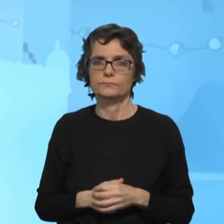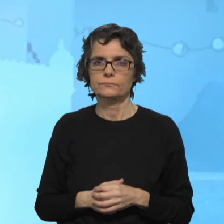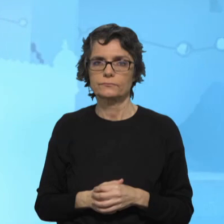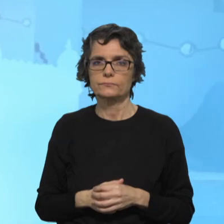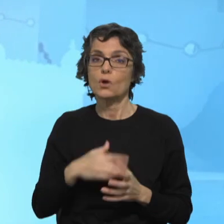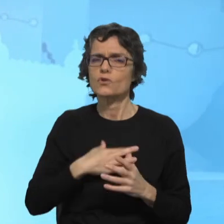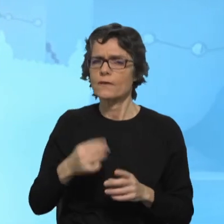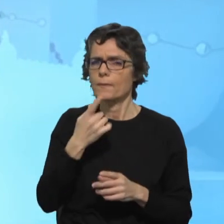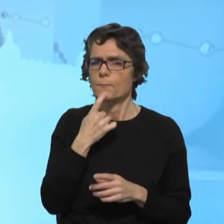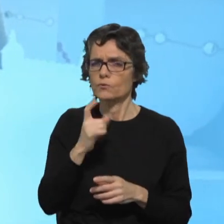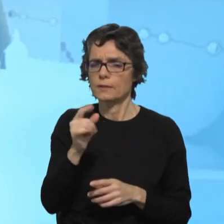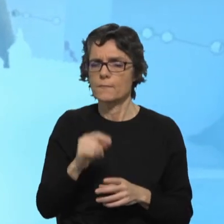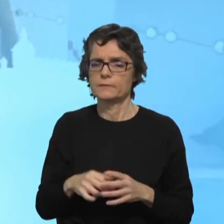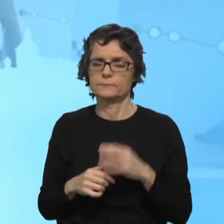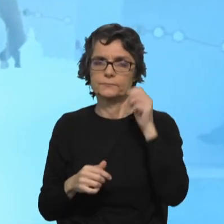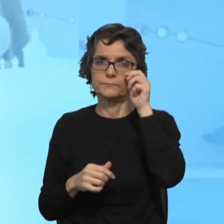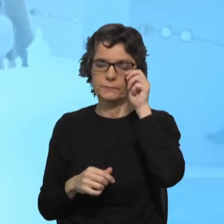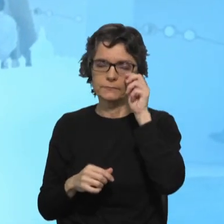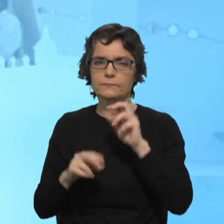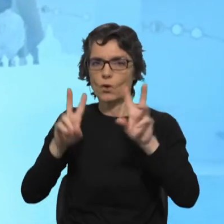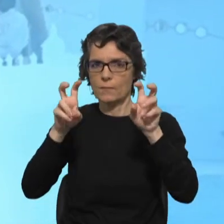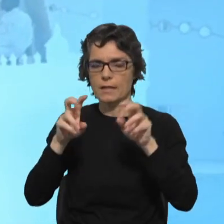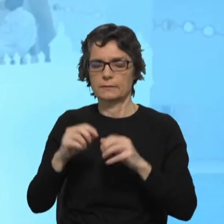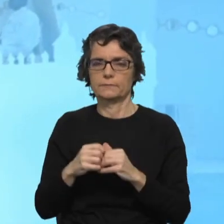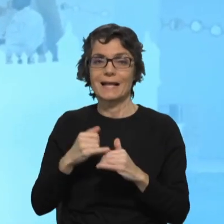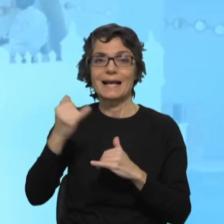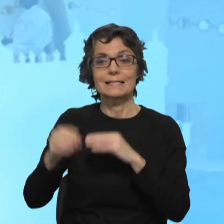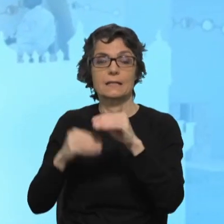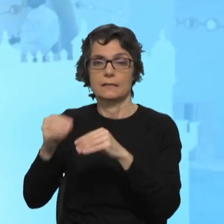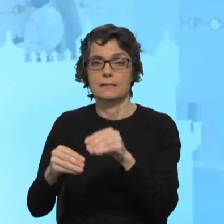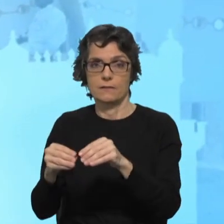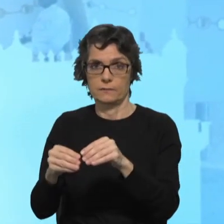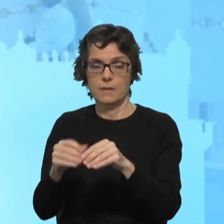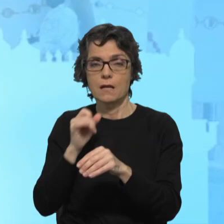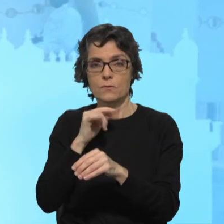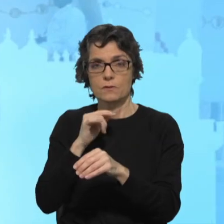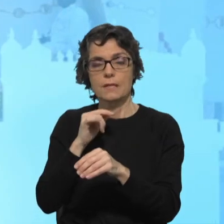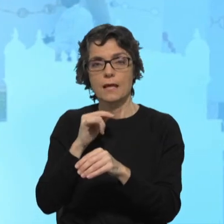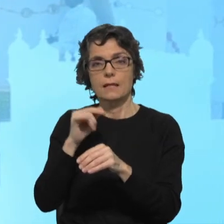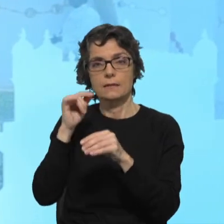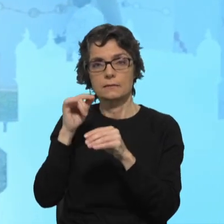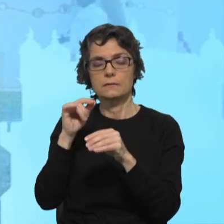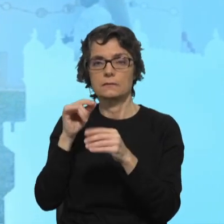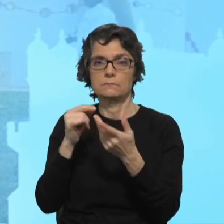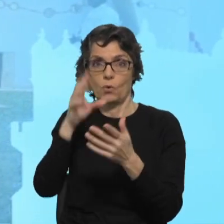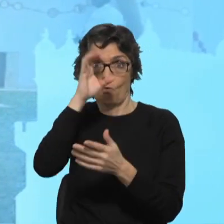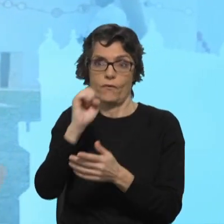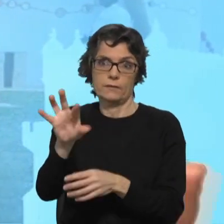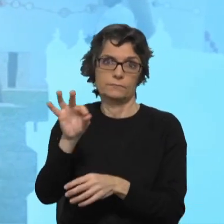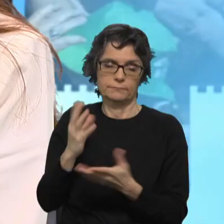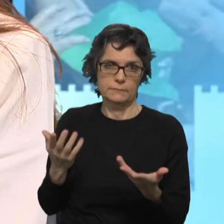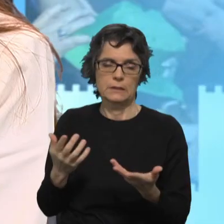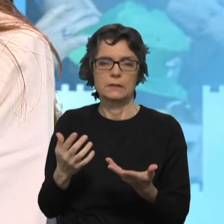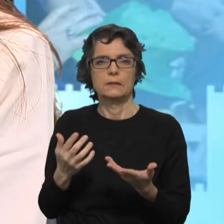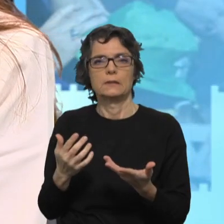ouvir a vossa opinião, que é, ok, o pós-eleições e a possibilidade de formar um governo, porque temos visto